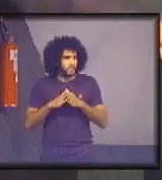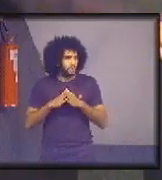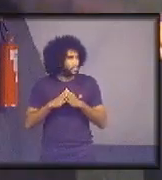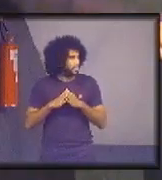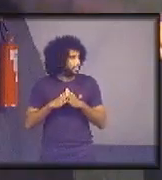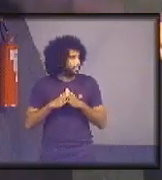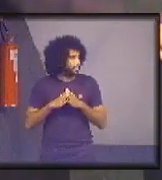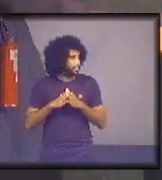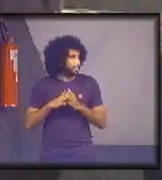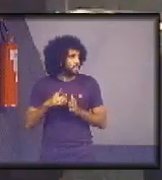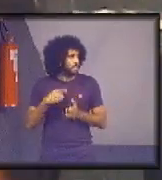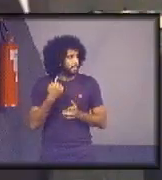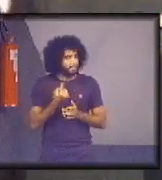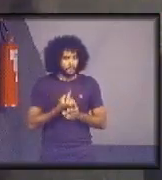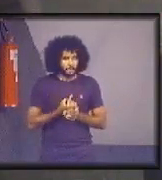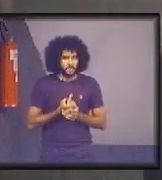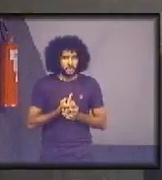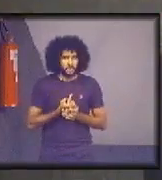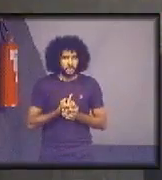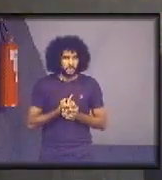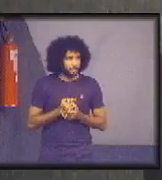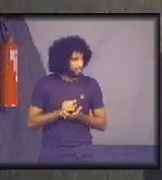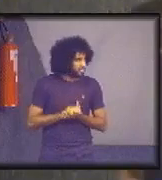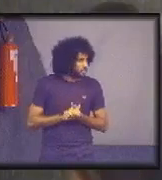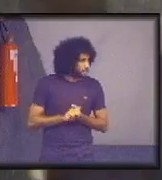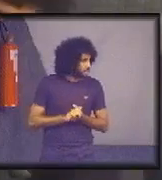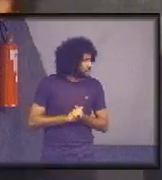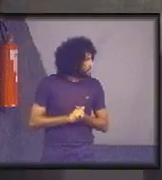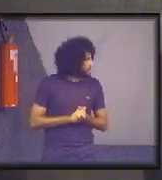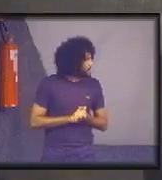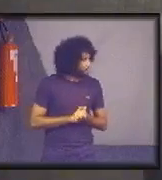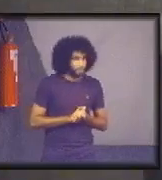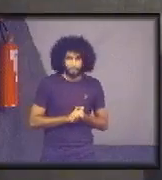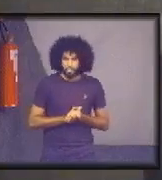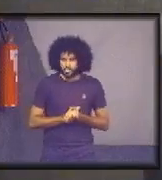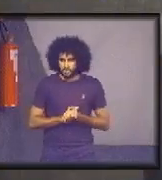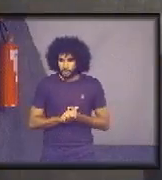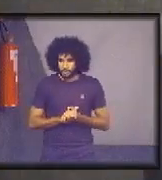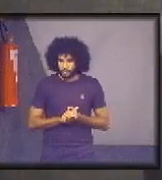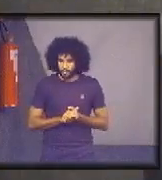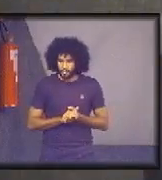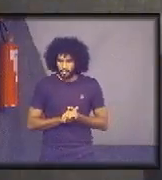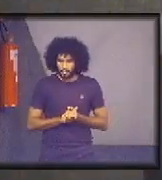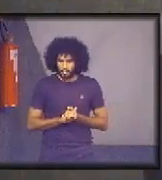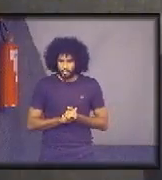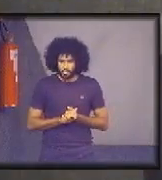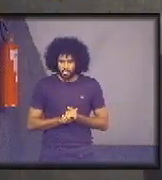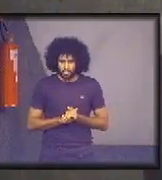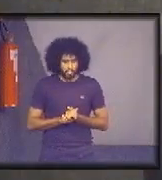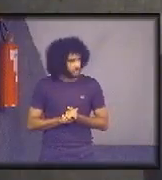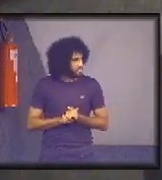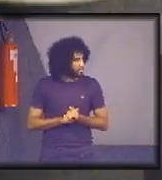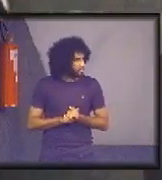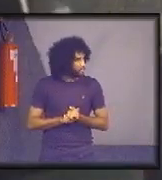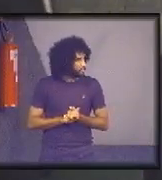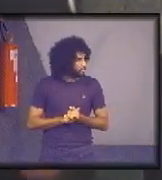a gente mencionar a usina fotovoltaica. Deixa eu ver se eu consigo... Ah, eu acho que ele não